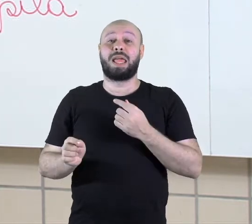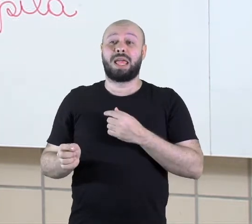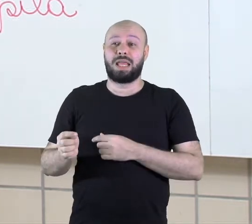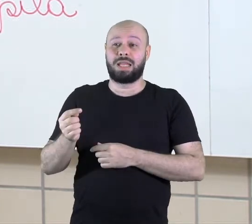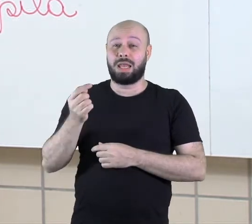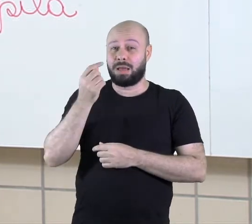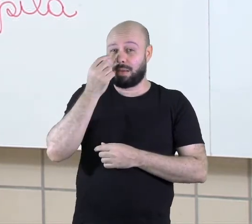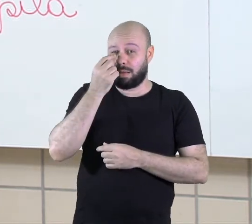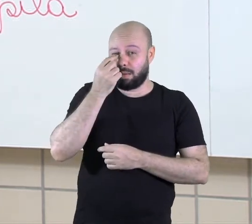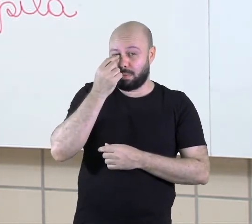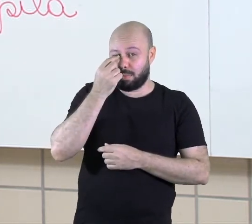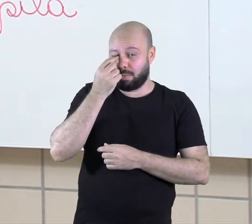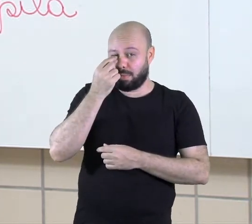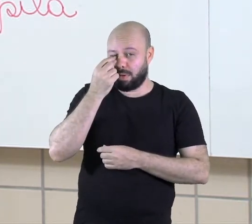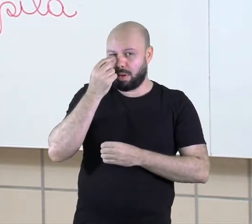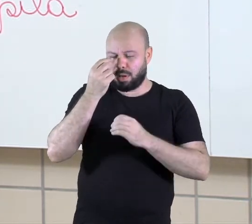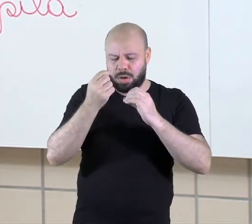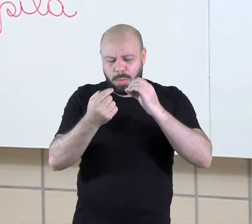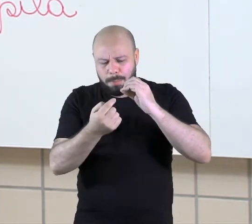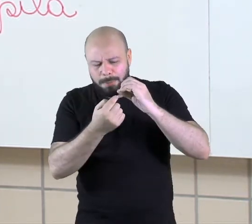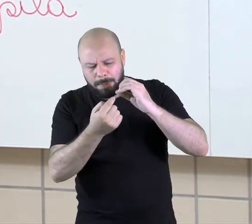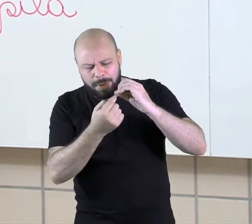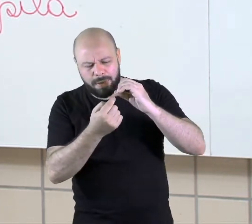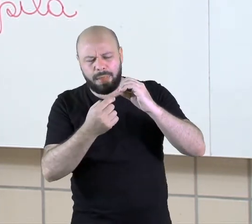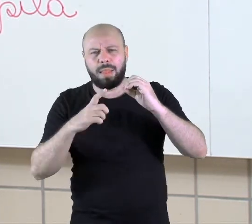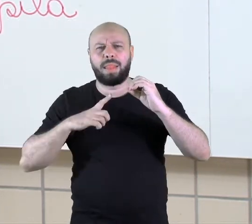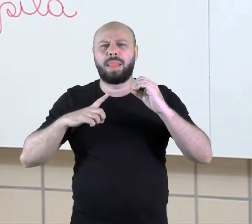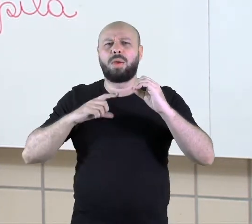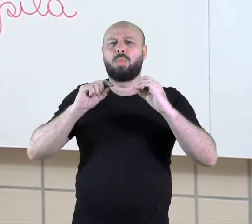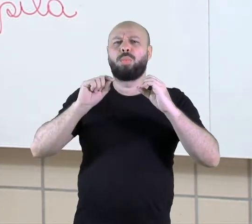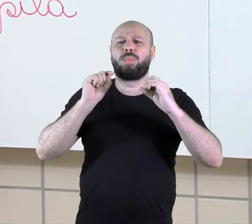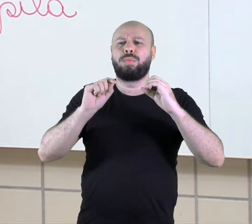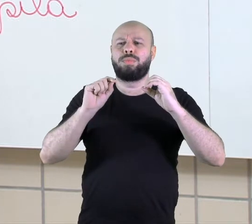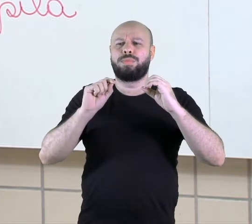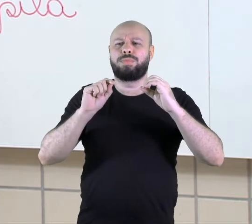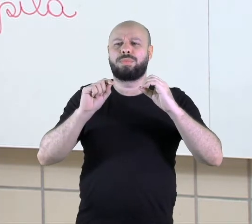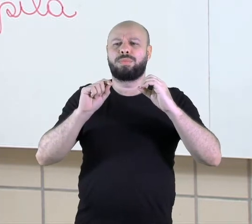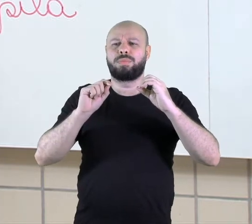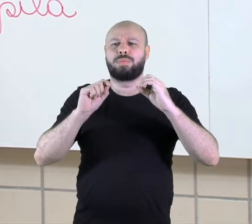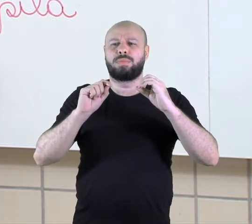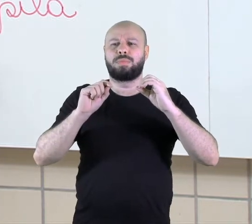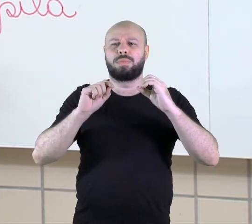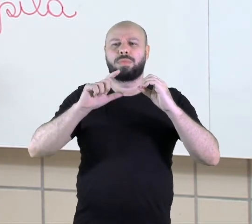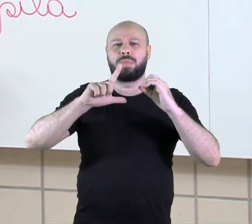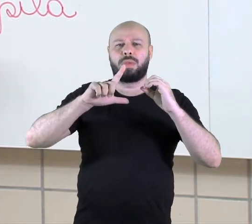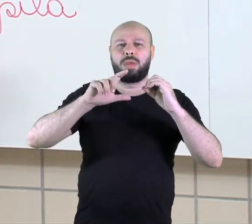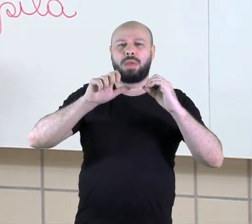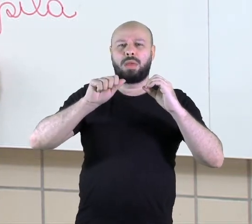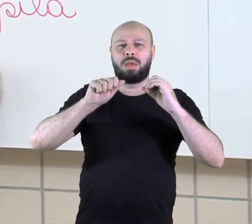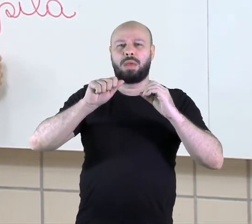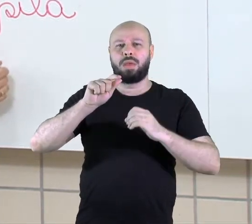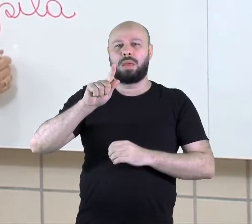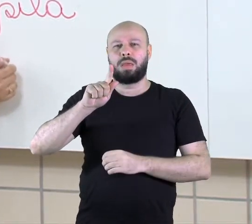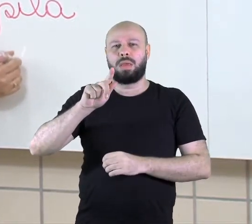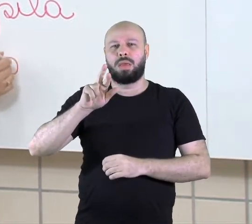a parte do meu olho, que é a parte da lágrima.